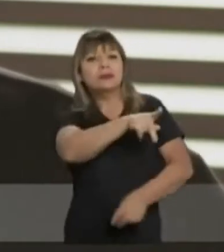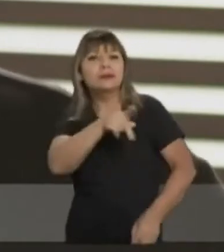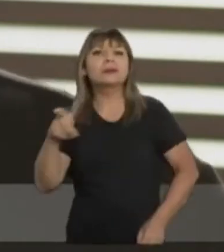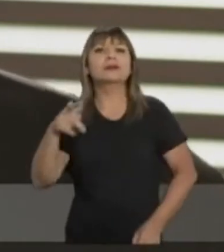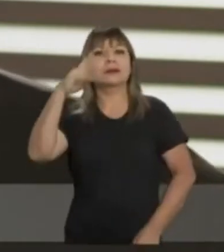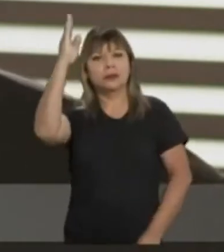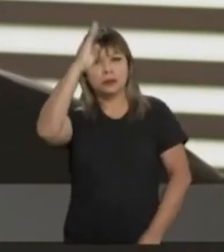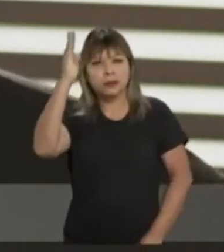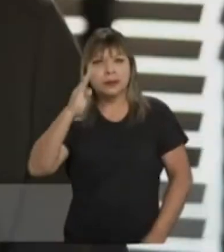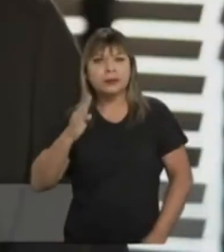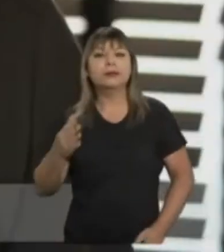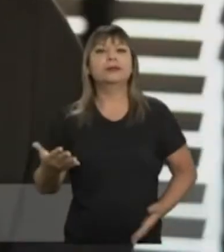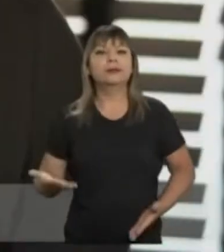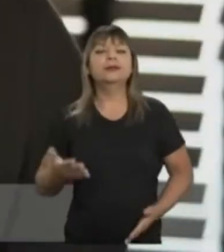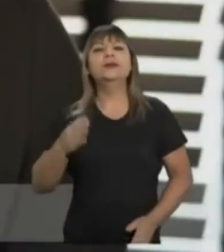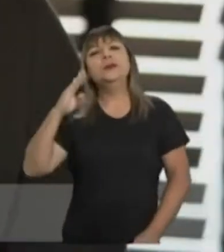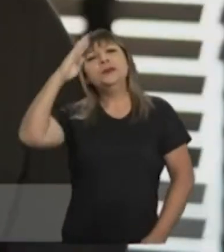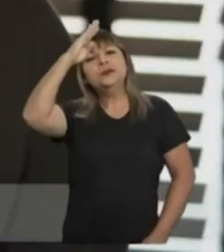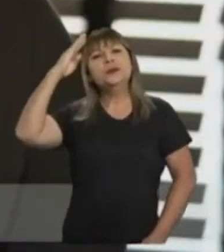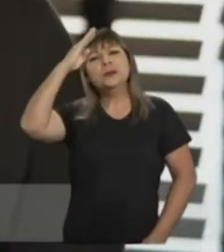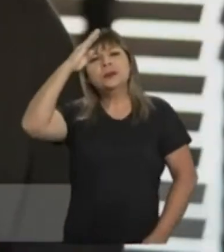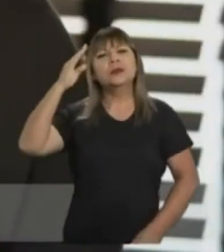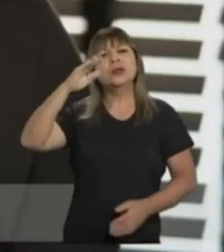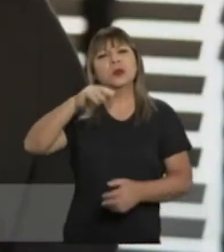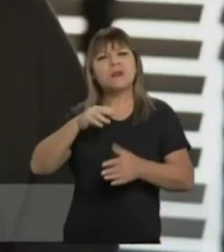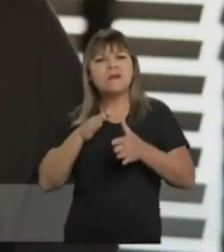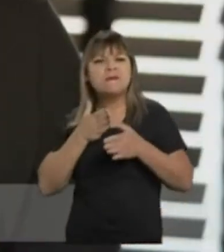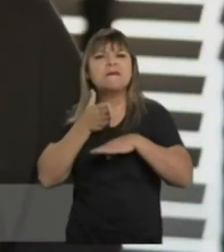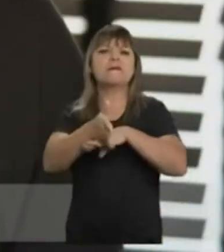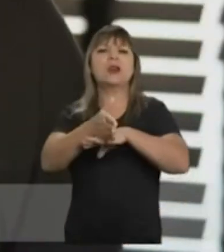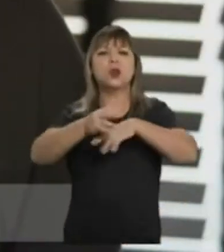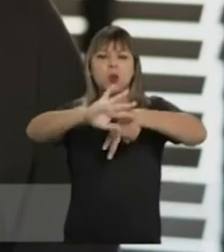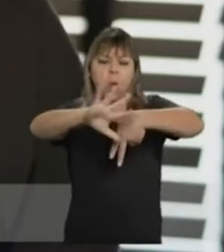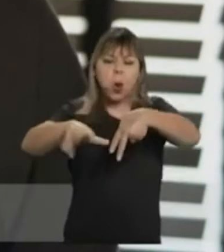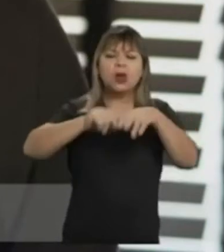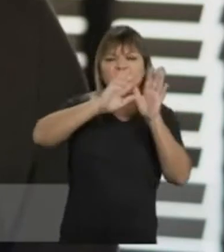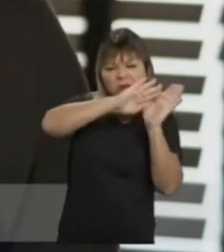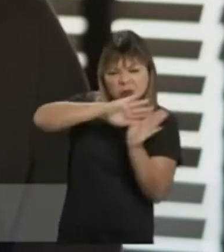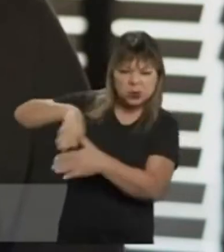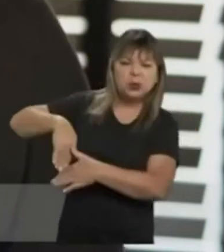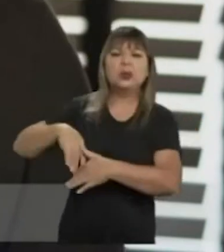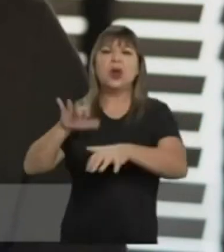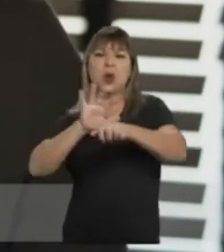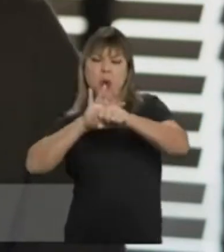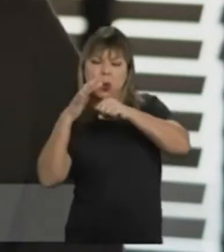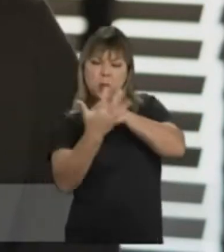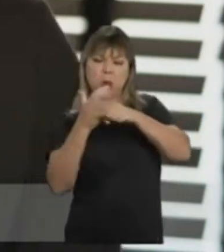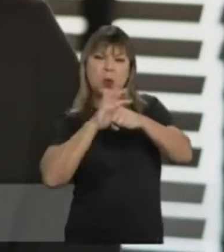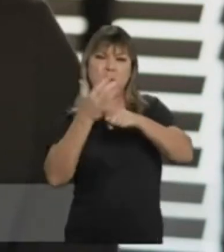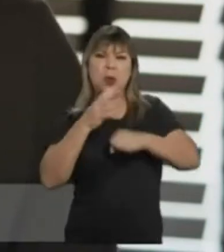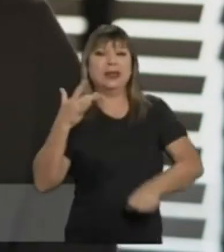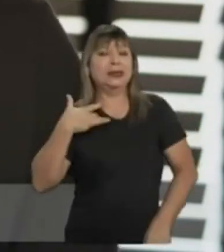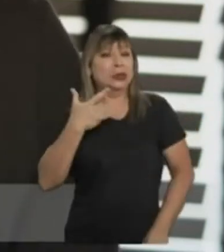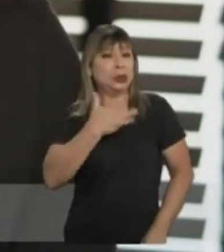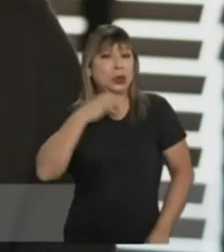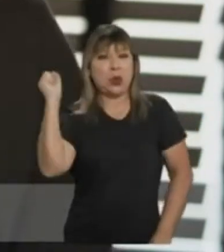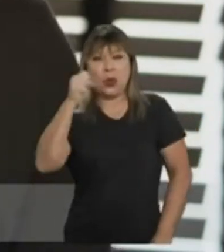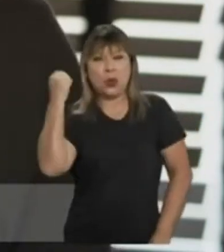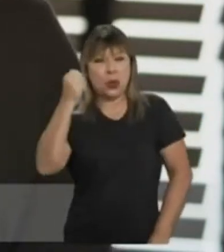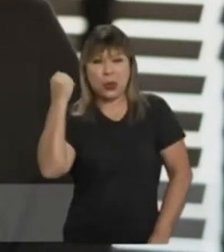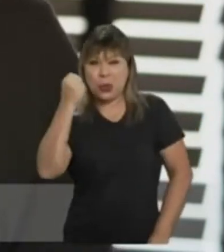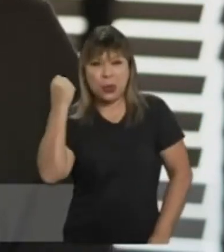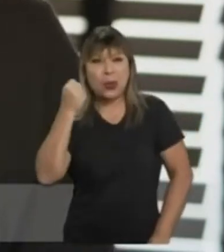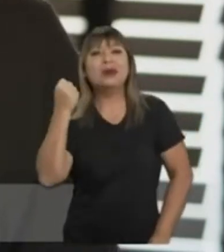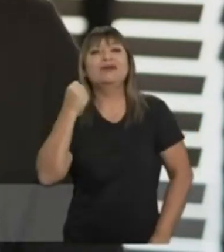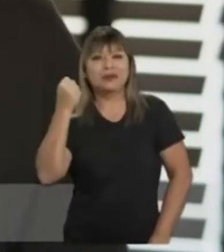para ser presidente do Brasil. Bolsonaro lutou contra a corrupção. E mesmo depois da maior crise de saúde da história, a